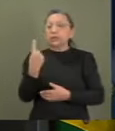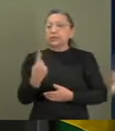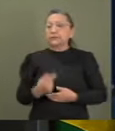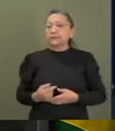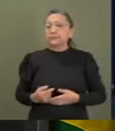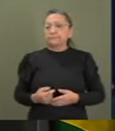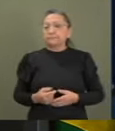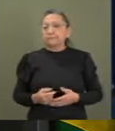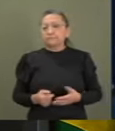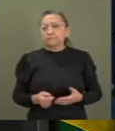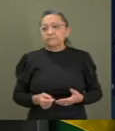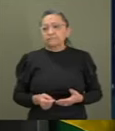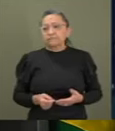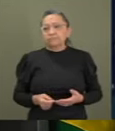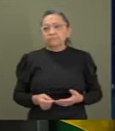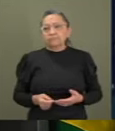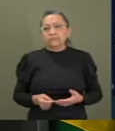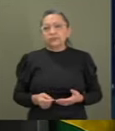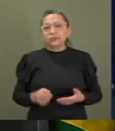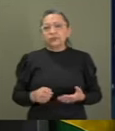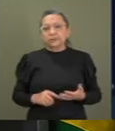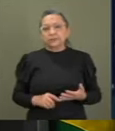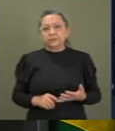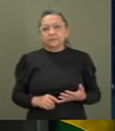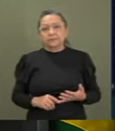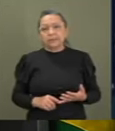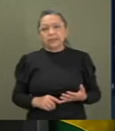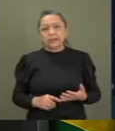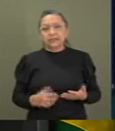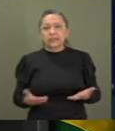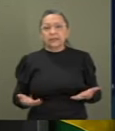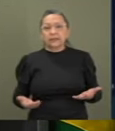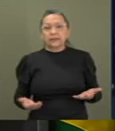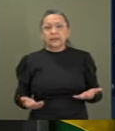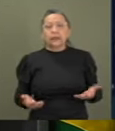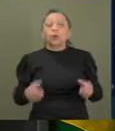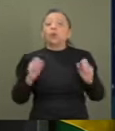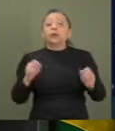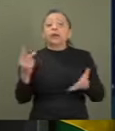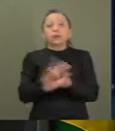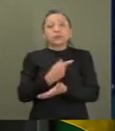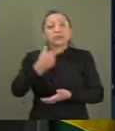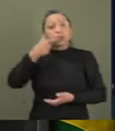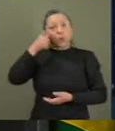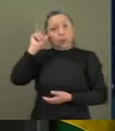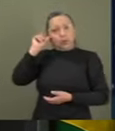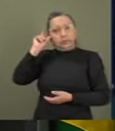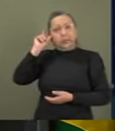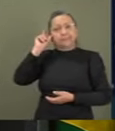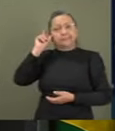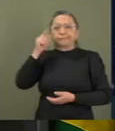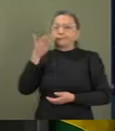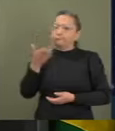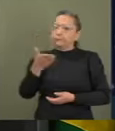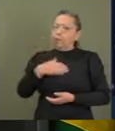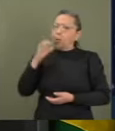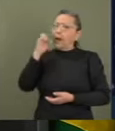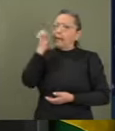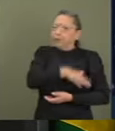Olha só. O que ocorreu ontem foi um abuso desse instrumento,